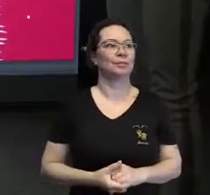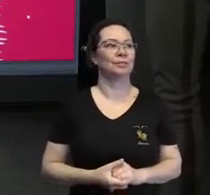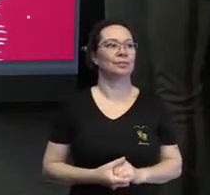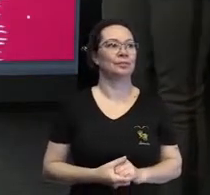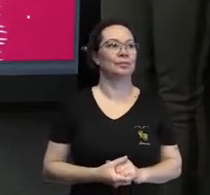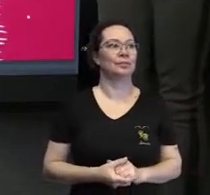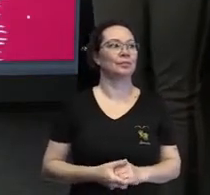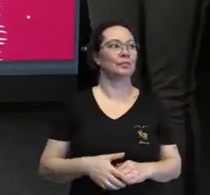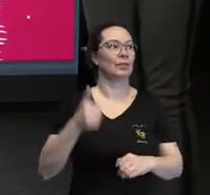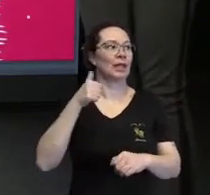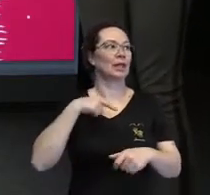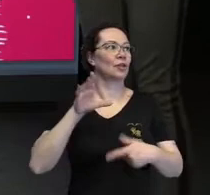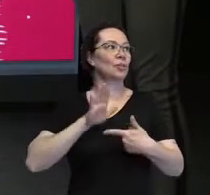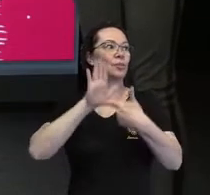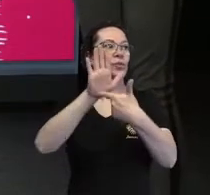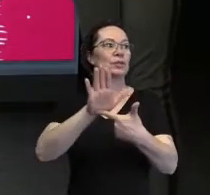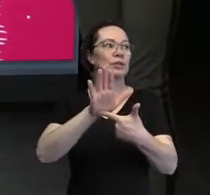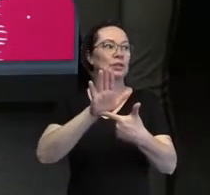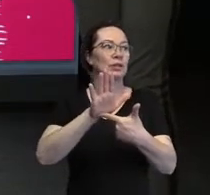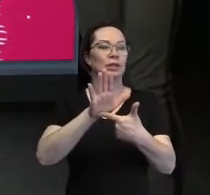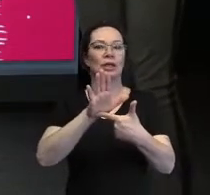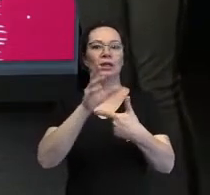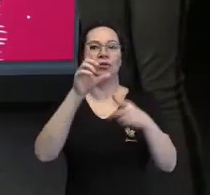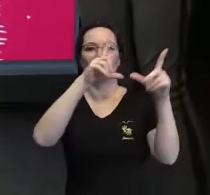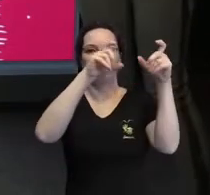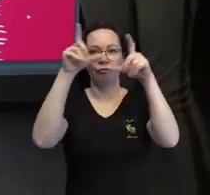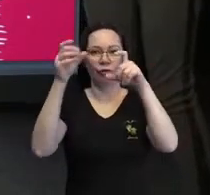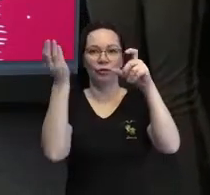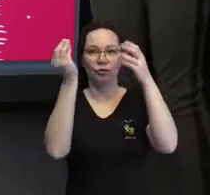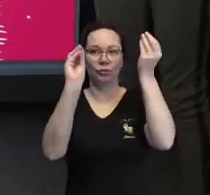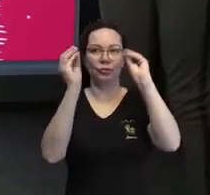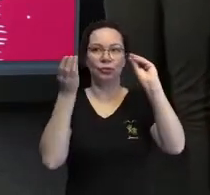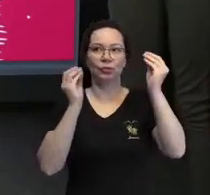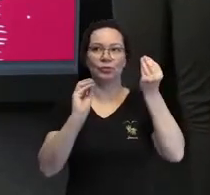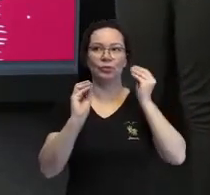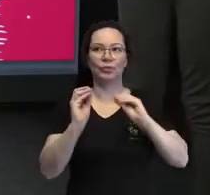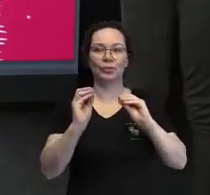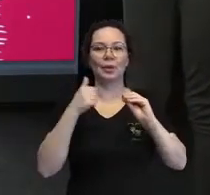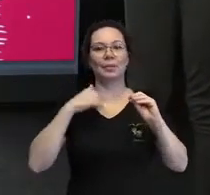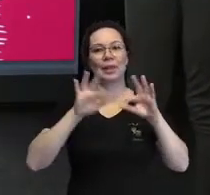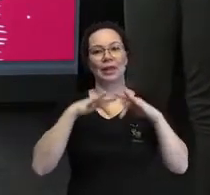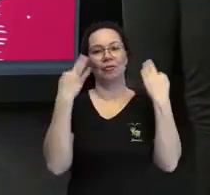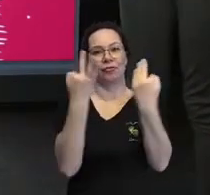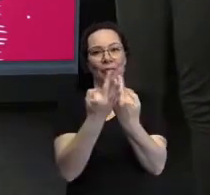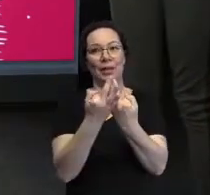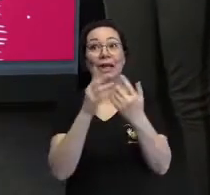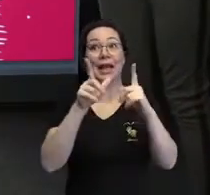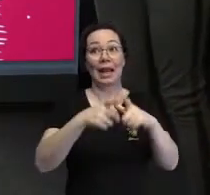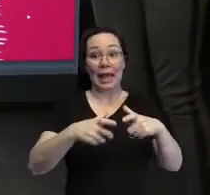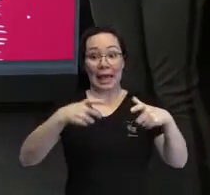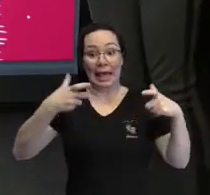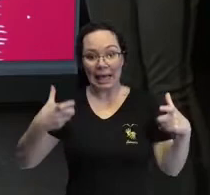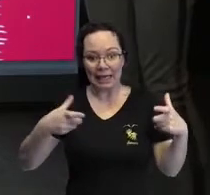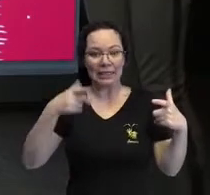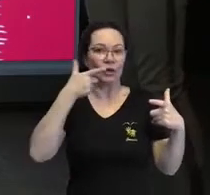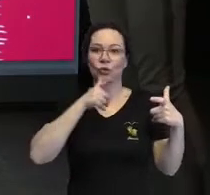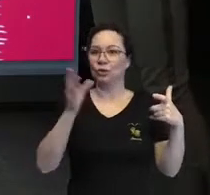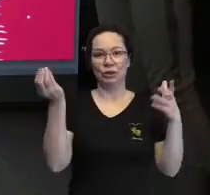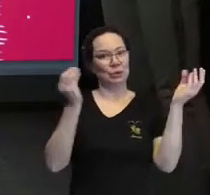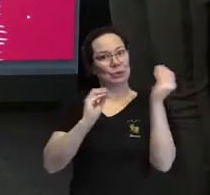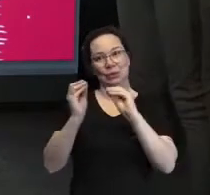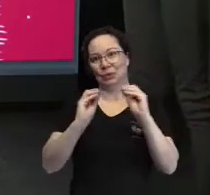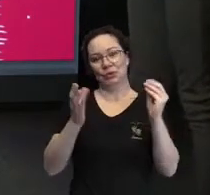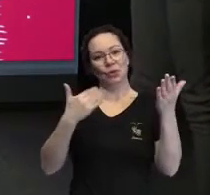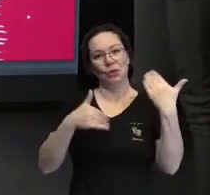Aqui eu trouxe uma montagem de fotos, um pouquinho da minha família, que é muito grande, não deu pra por todo mundo,